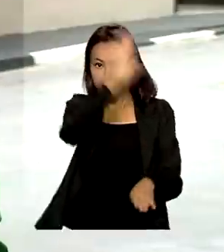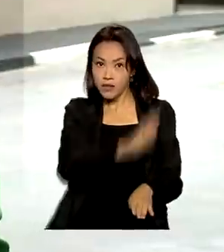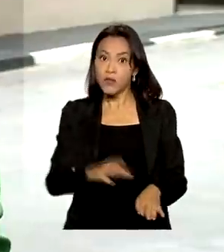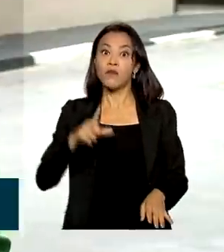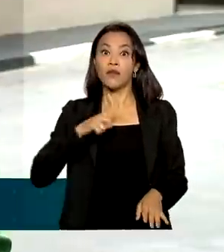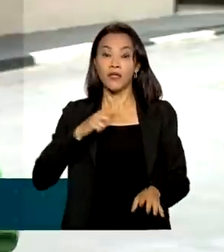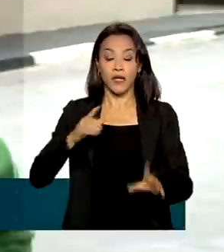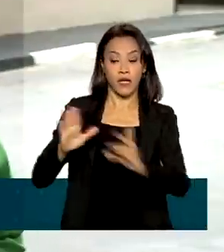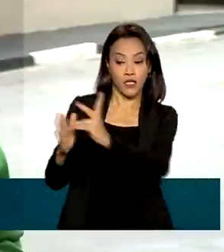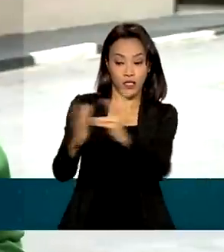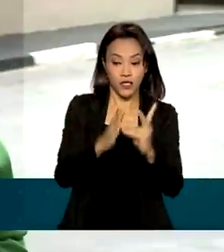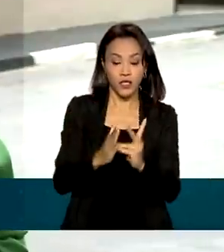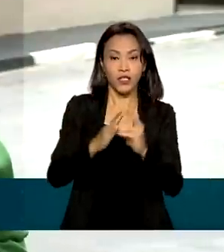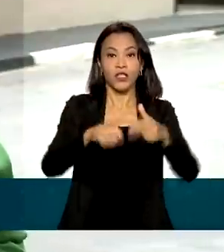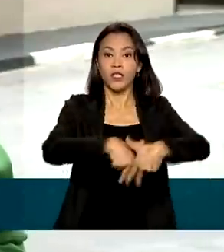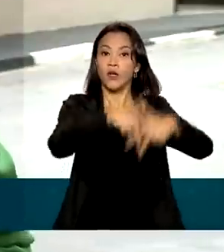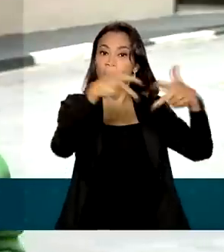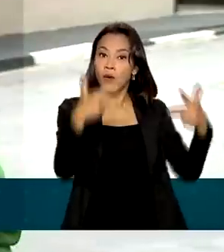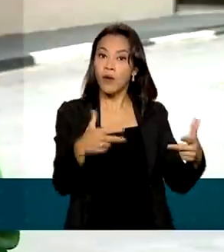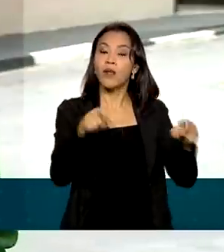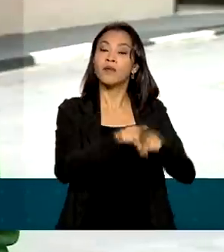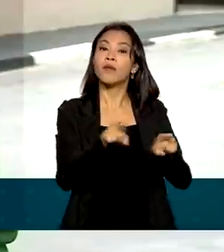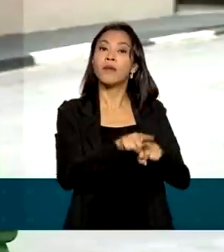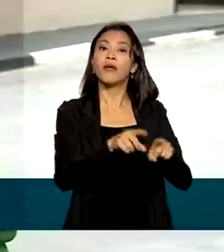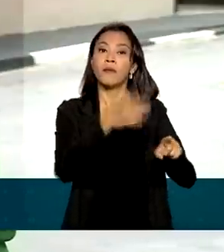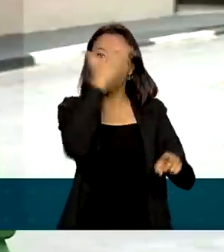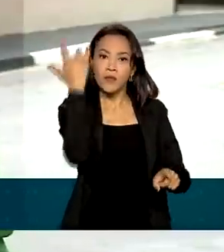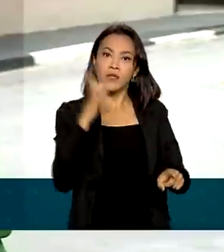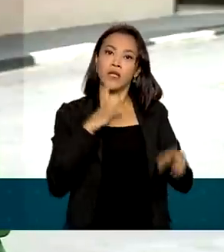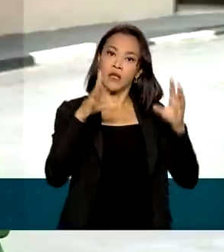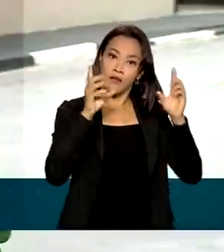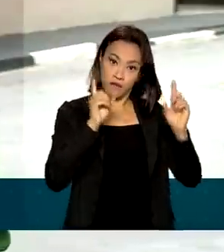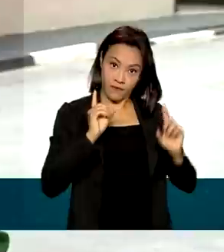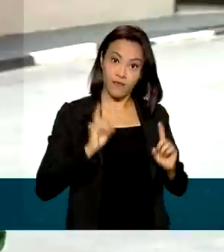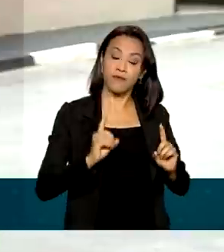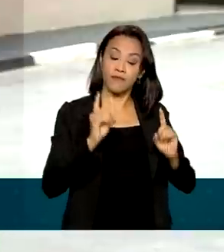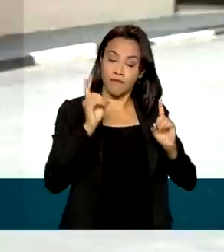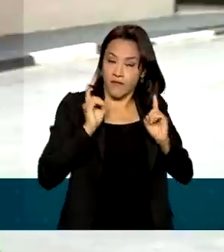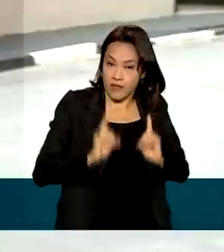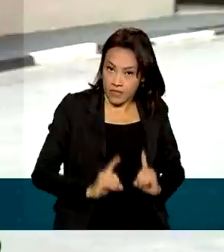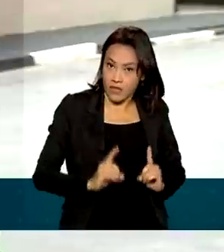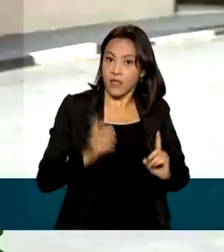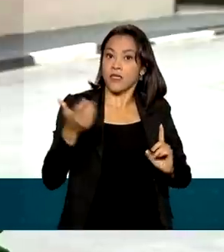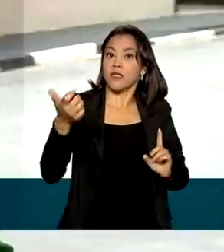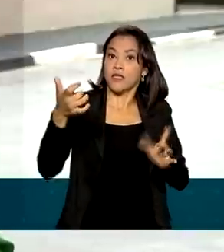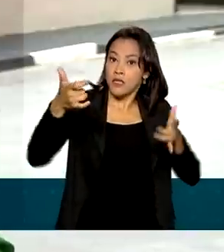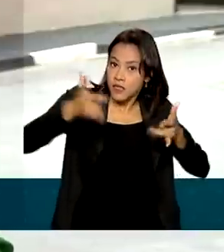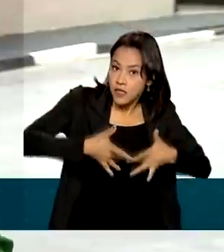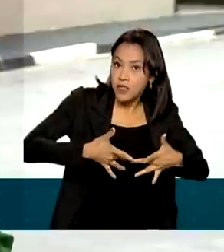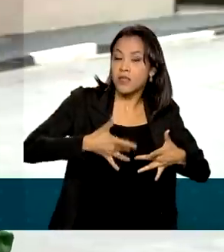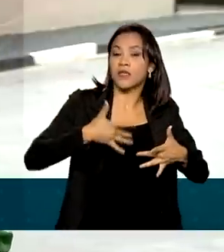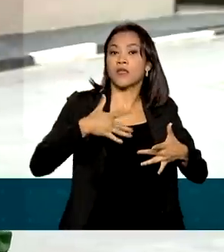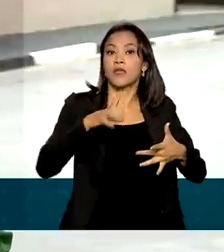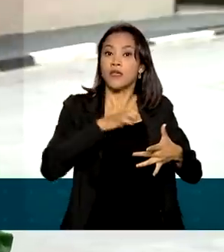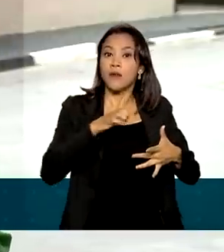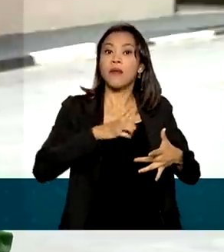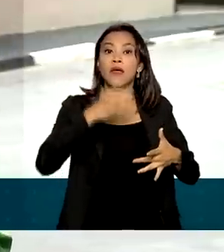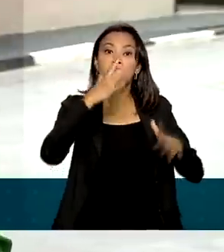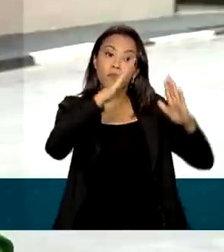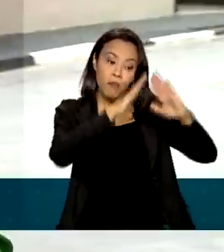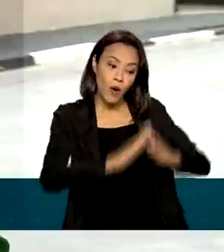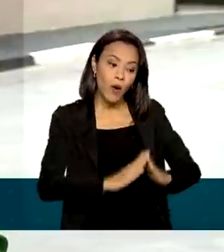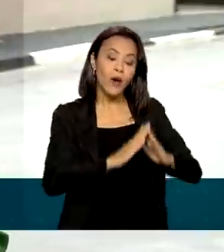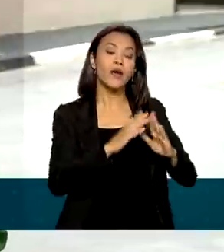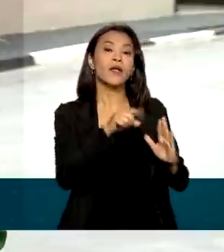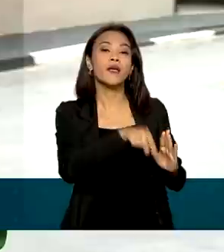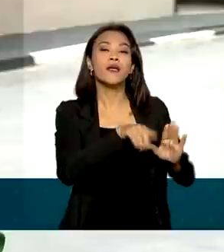indígenas e quilombolas, as com deficiência permanente ou com comorbidades, e crianças que vivam em lar com pessoas